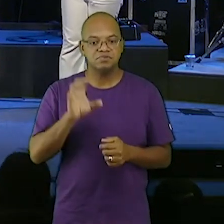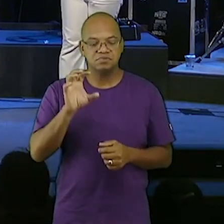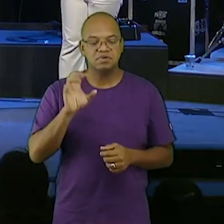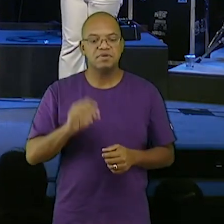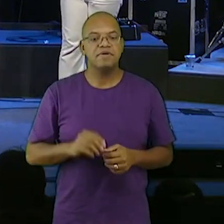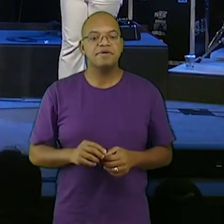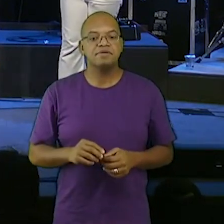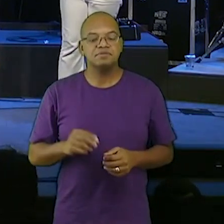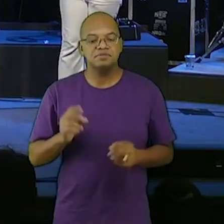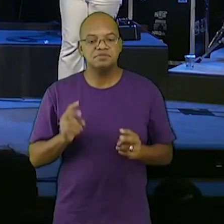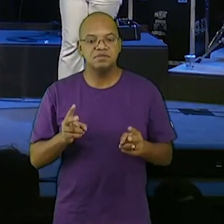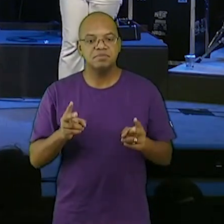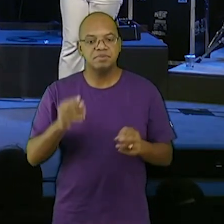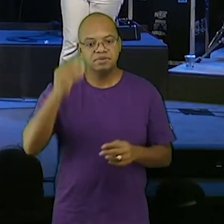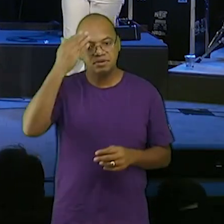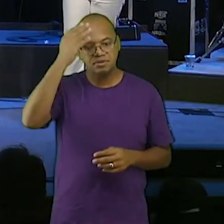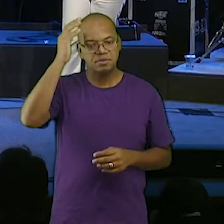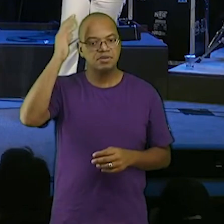do cálice